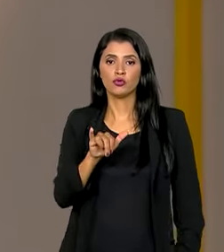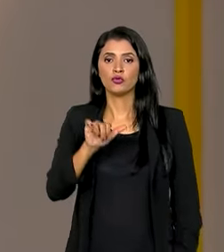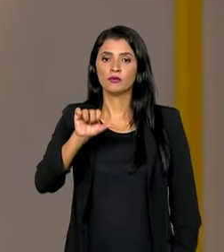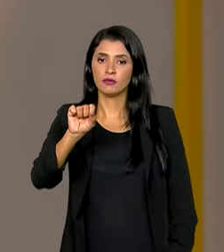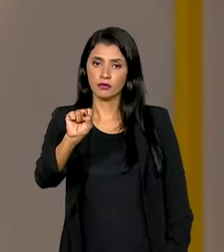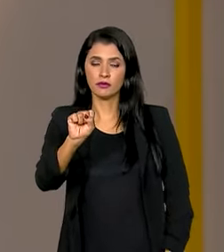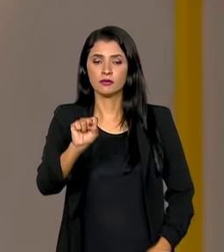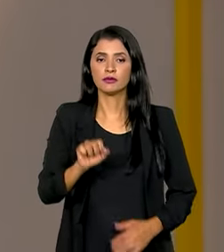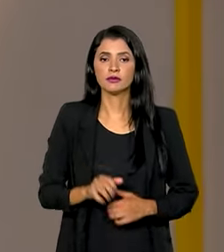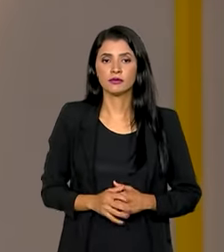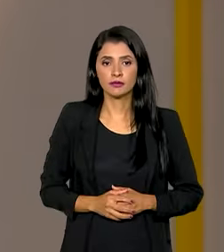Identificação Social, NIS.